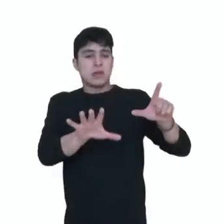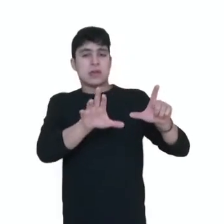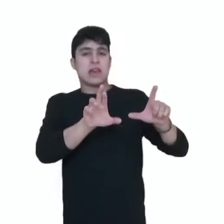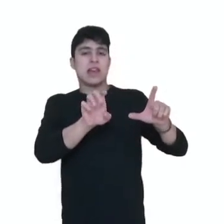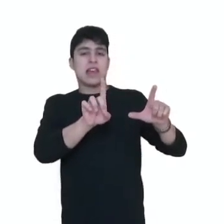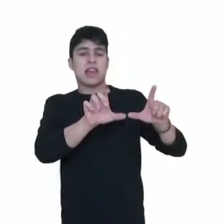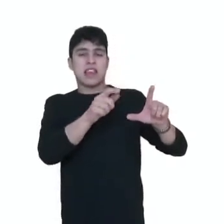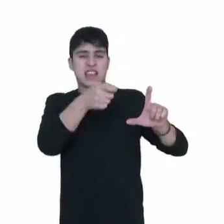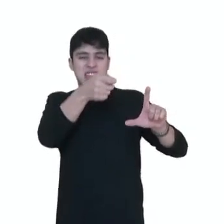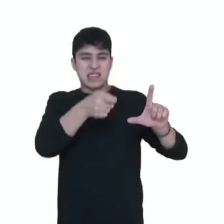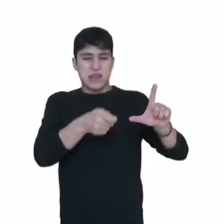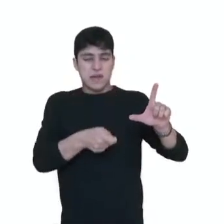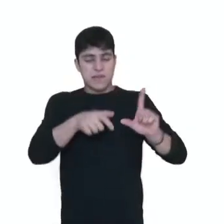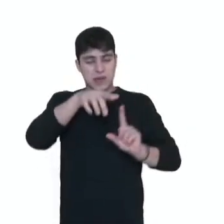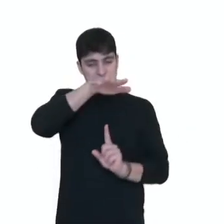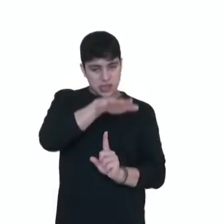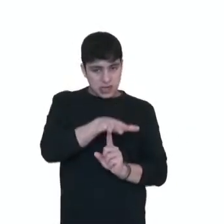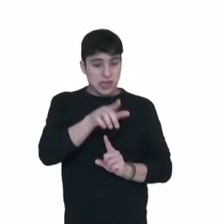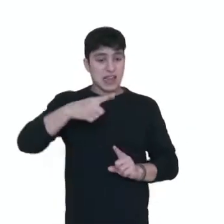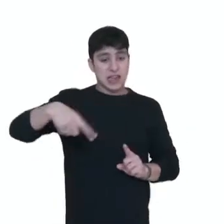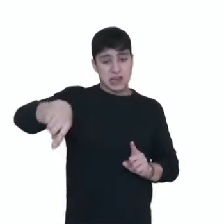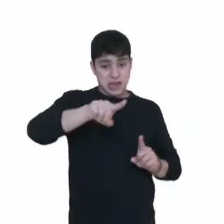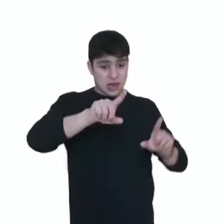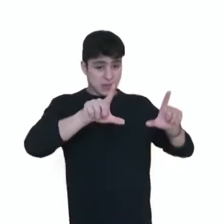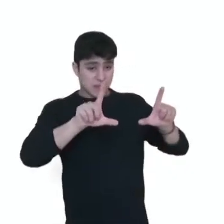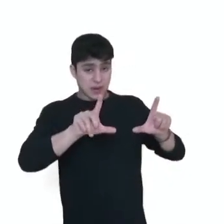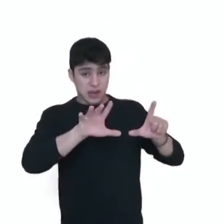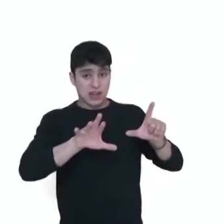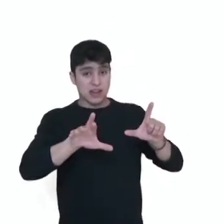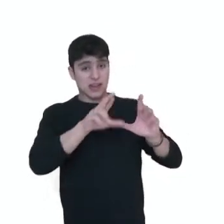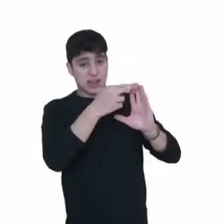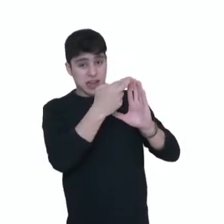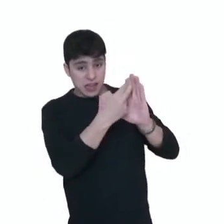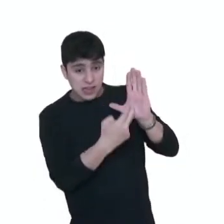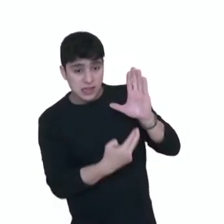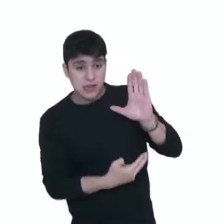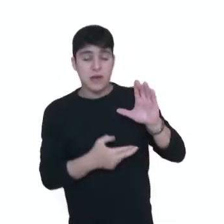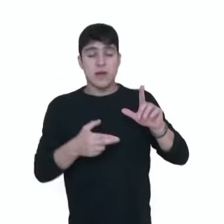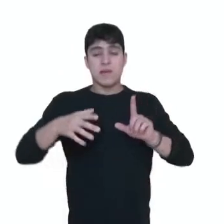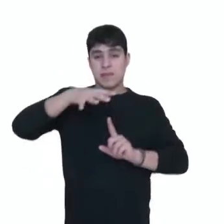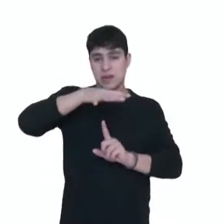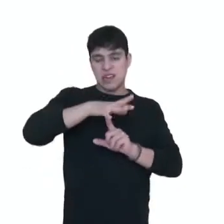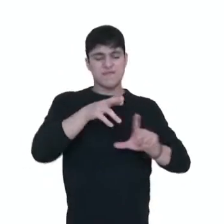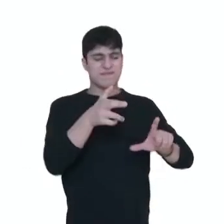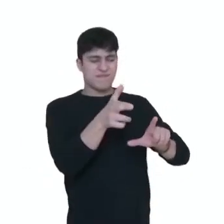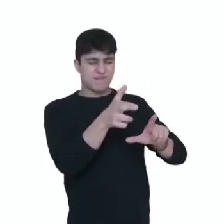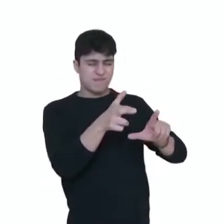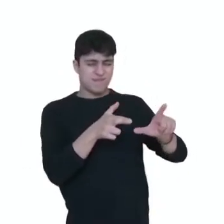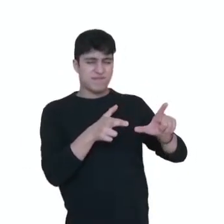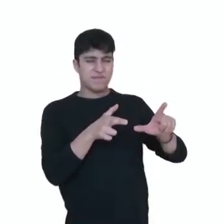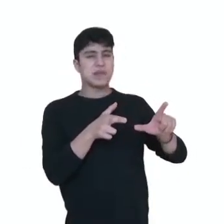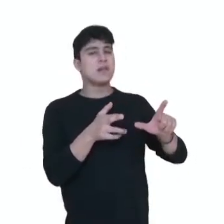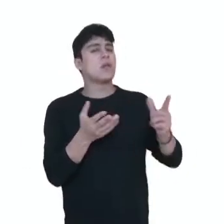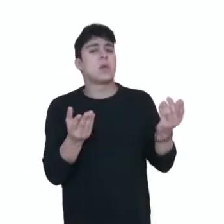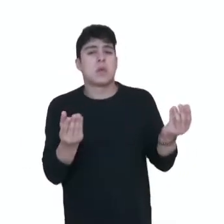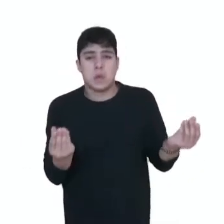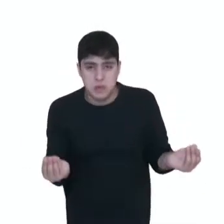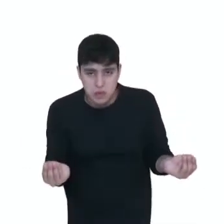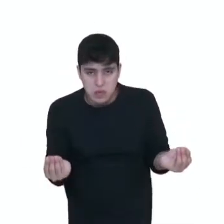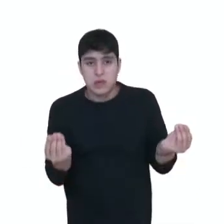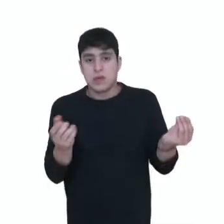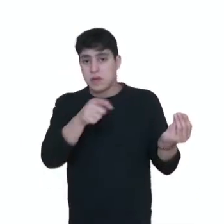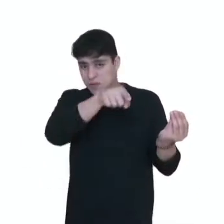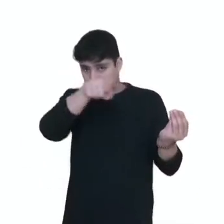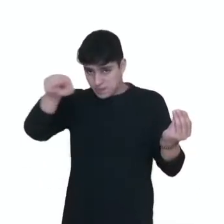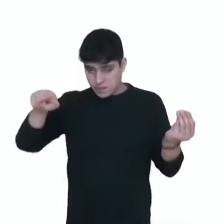Paraná, tá? Então, na plataforma Redação Paraná, o enunciado da proposta se apresenta da seguinte forma. Então, vocês têm uma